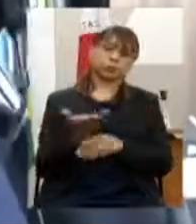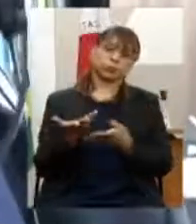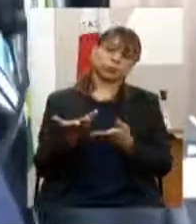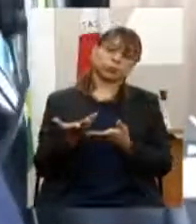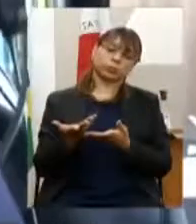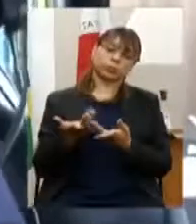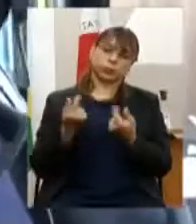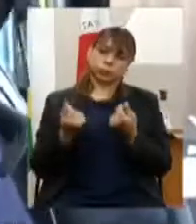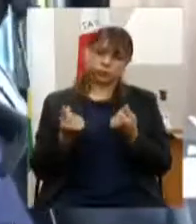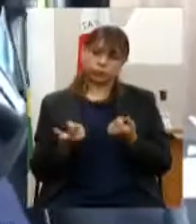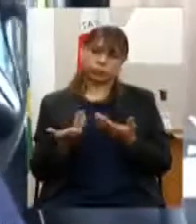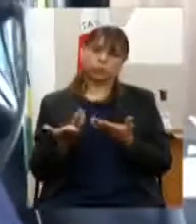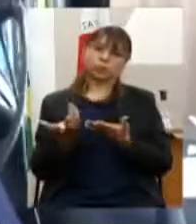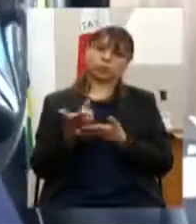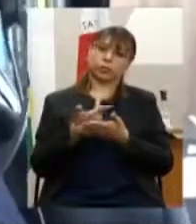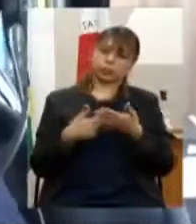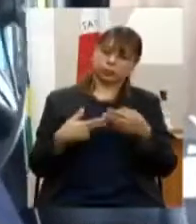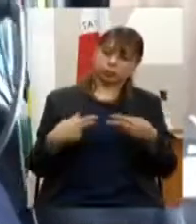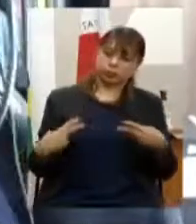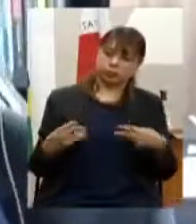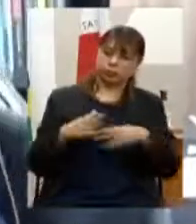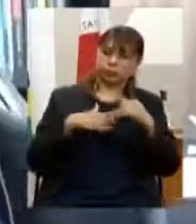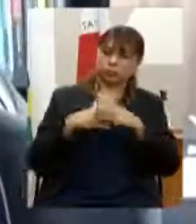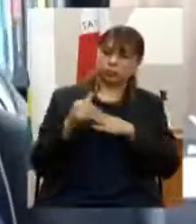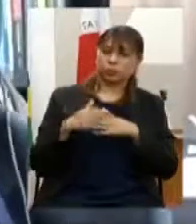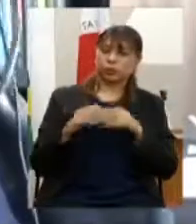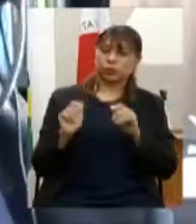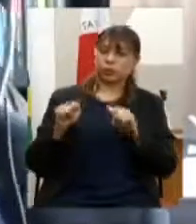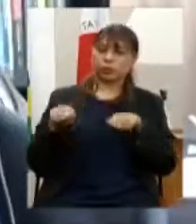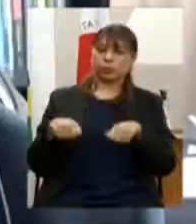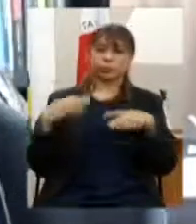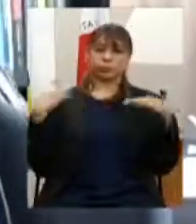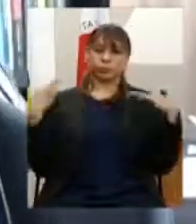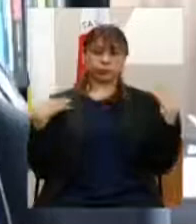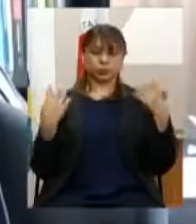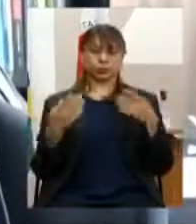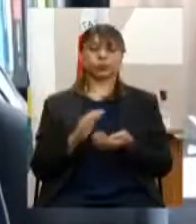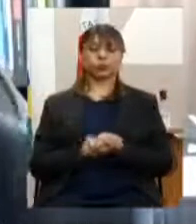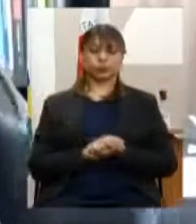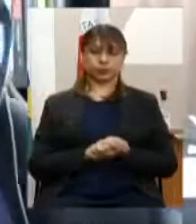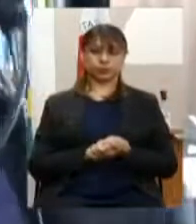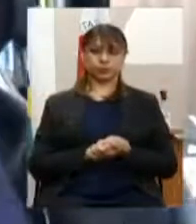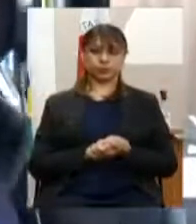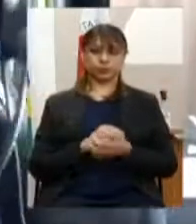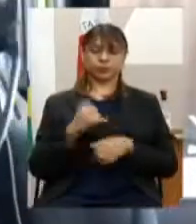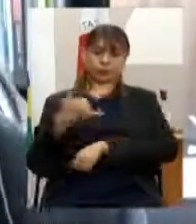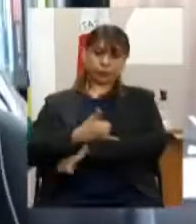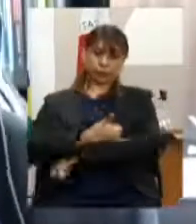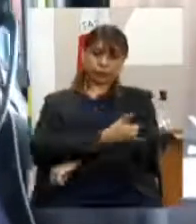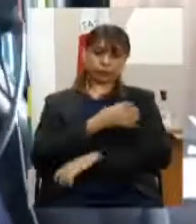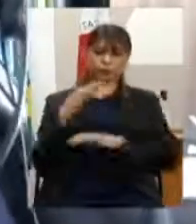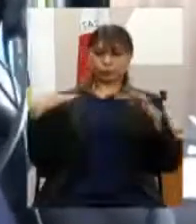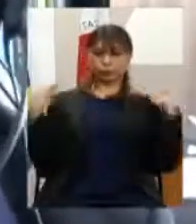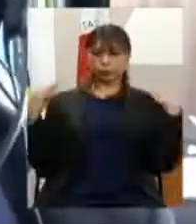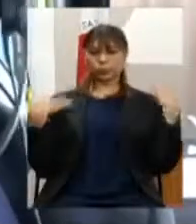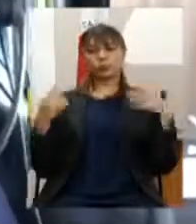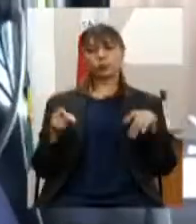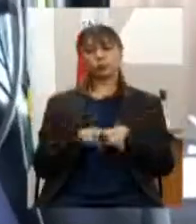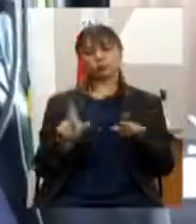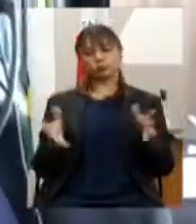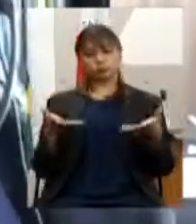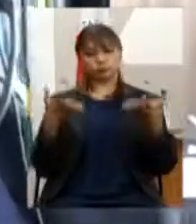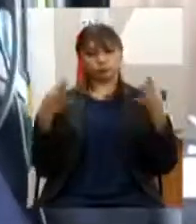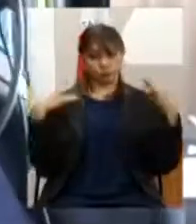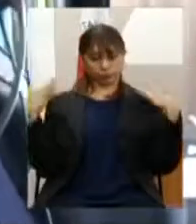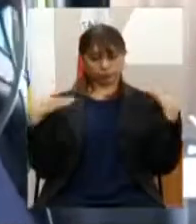turístico artesanato capacitação em turismo e receptividade infraestrutura turística promoção turística